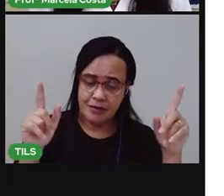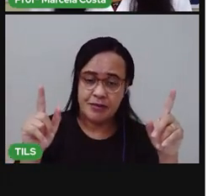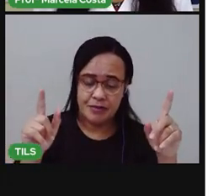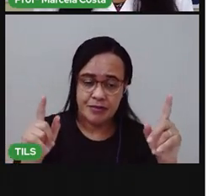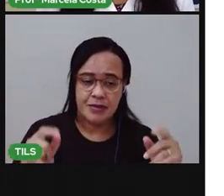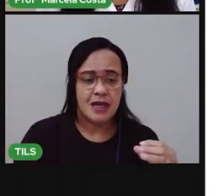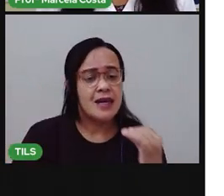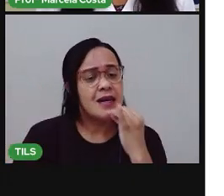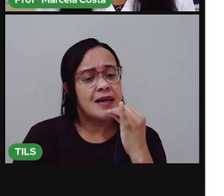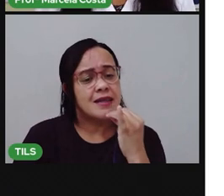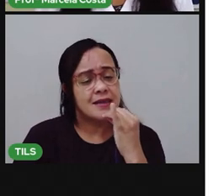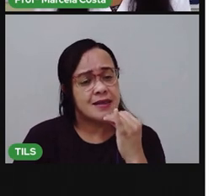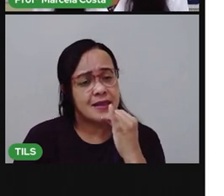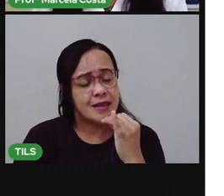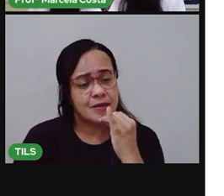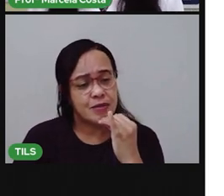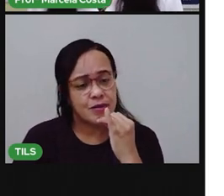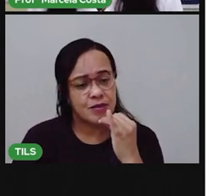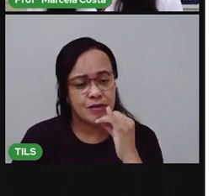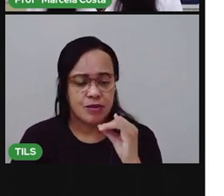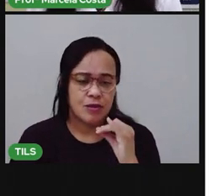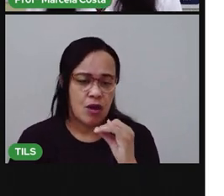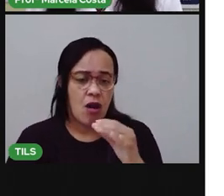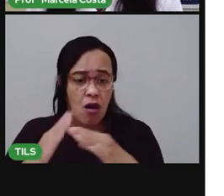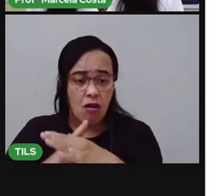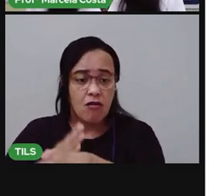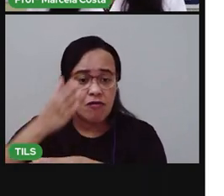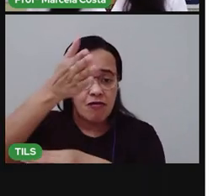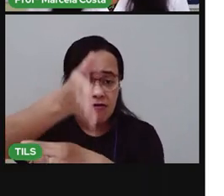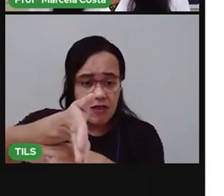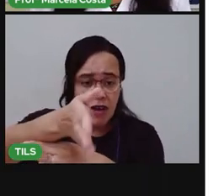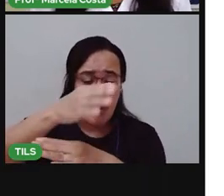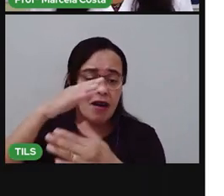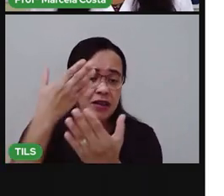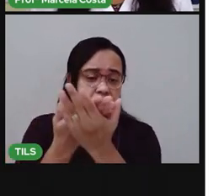quando a gente estava indo para a escola presencialmente,